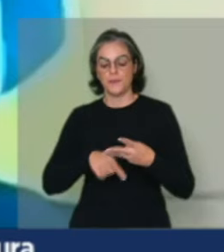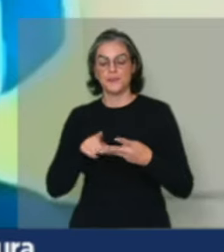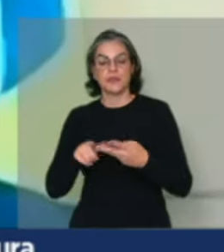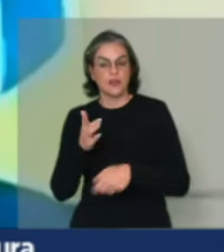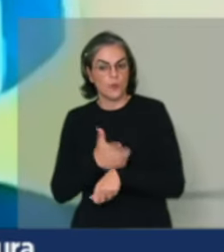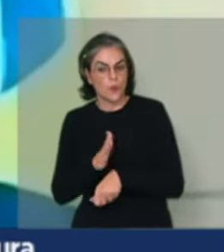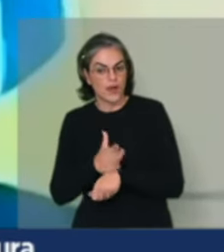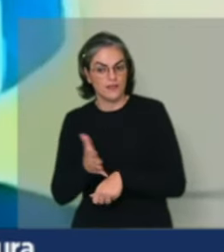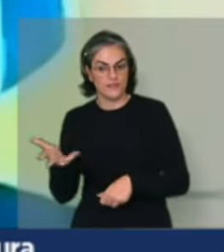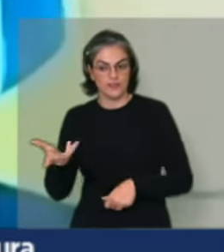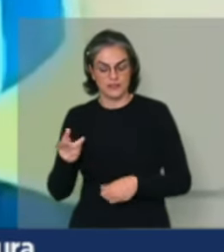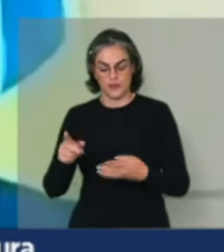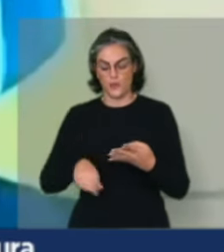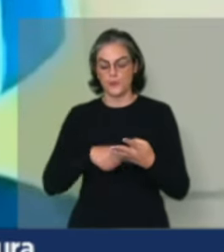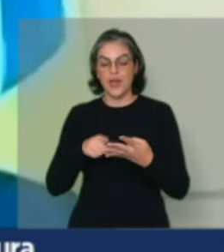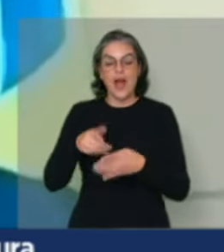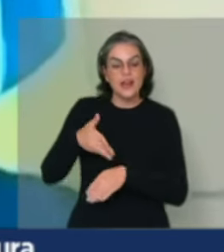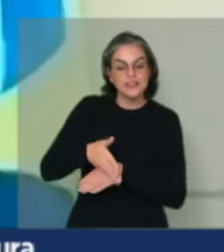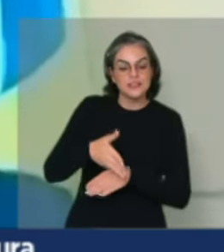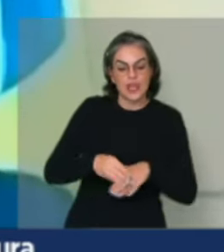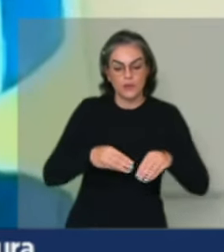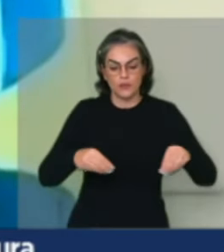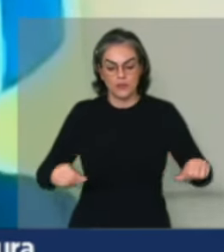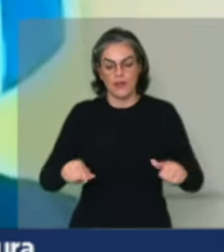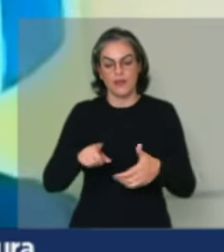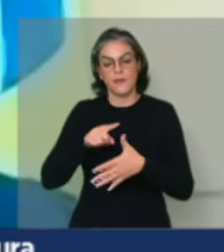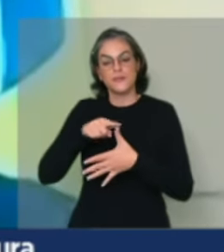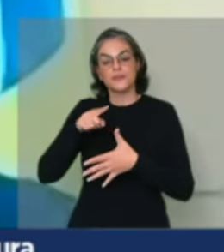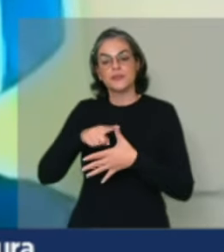acesso à terra e a regularização fundiária.